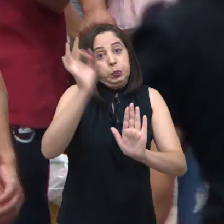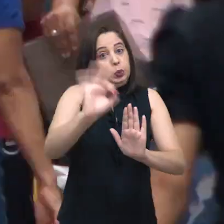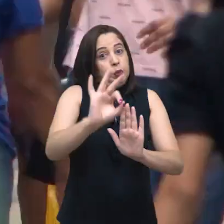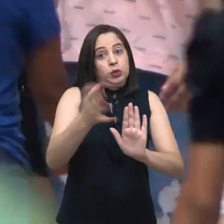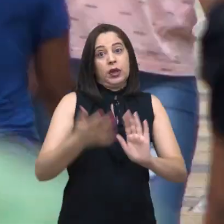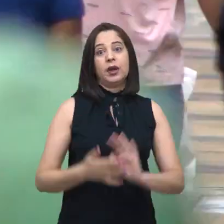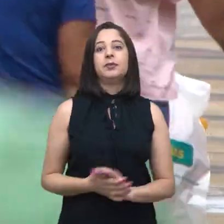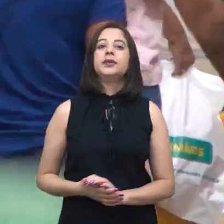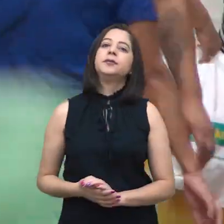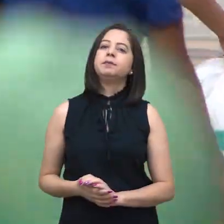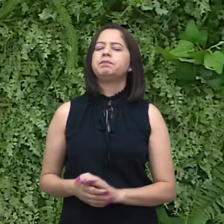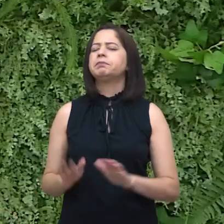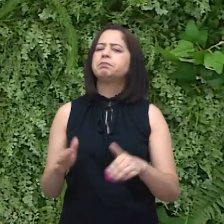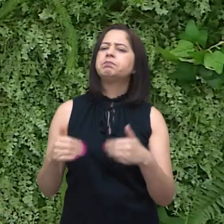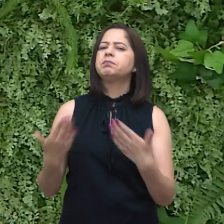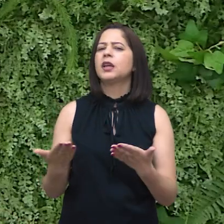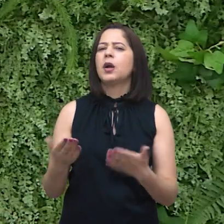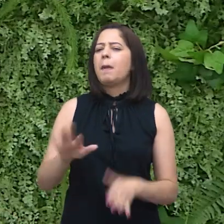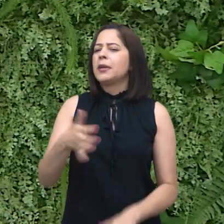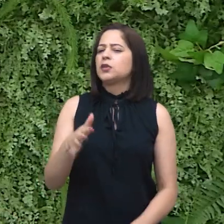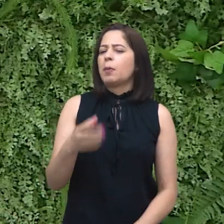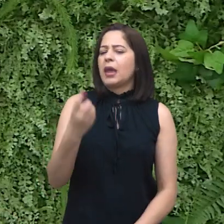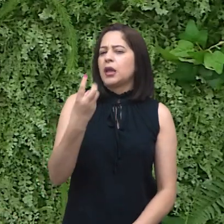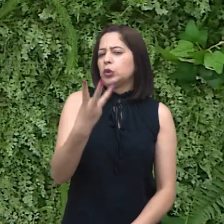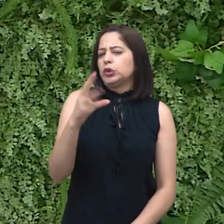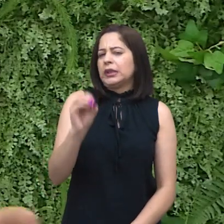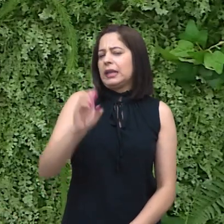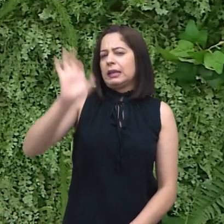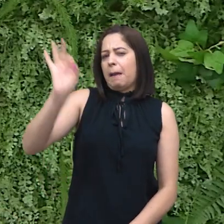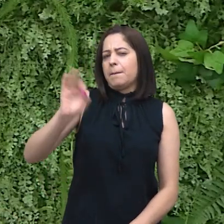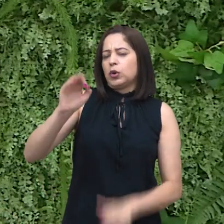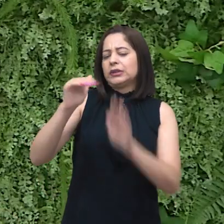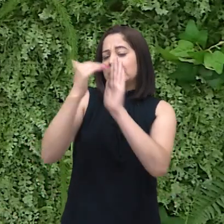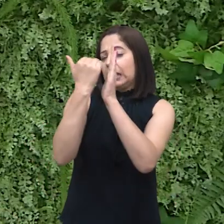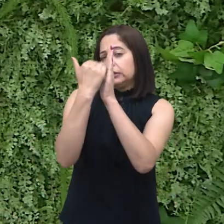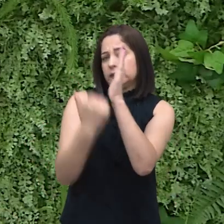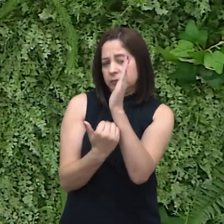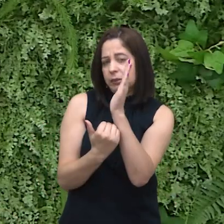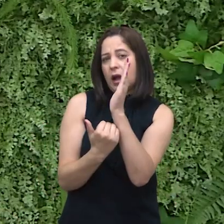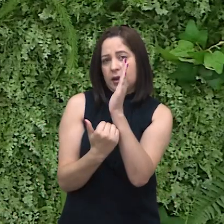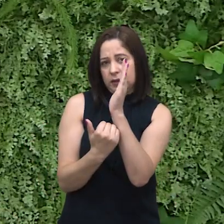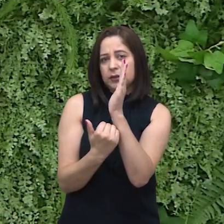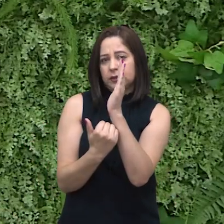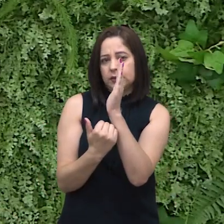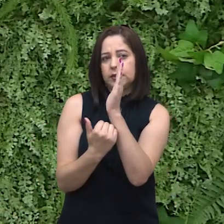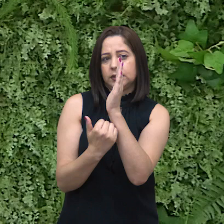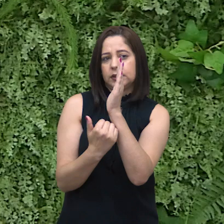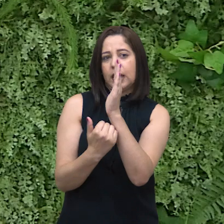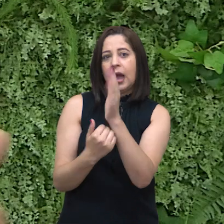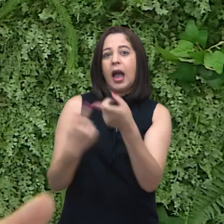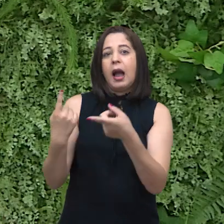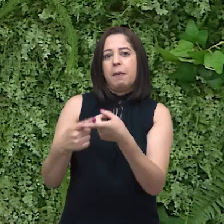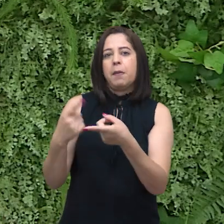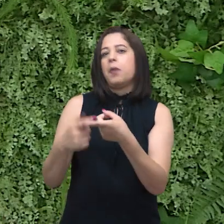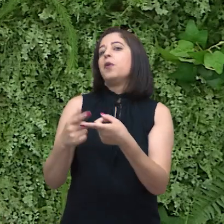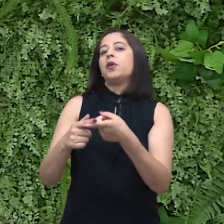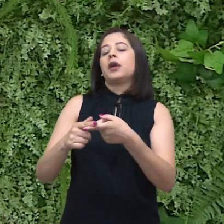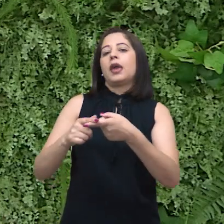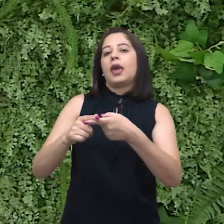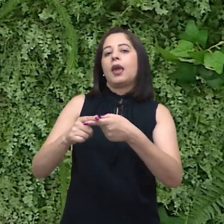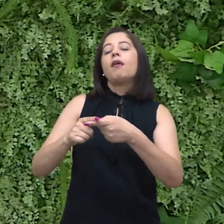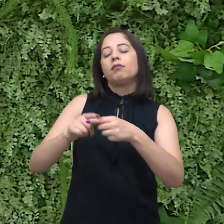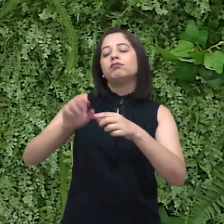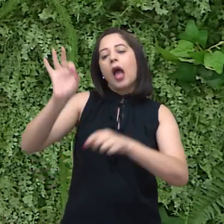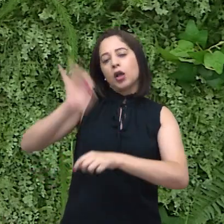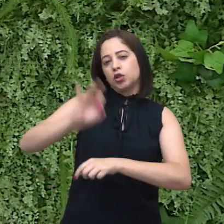nem mesmo sabem disso. Em média, estão sonhando aí um desconto de 30% para essas famílias relacionadas à tarifa